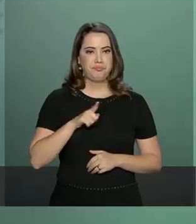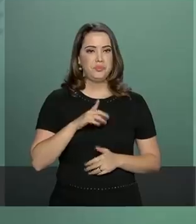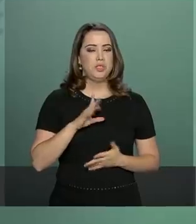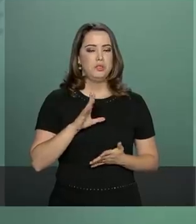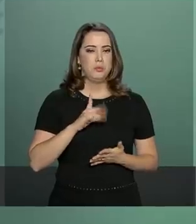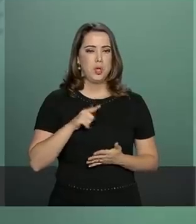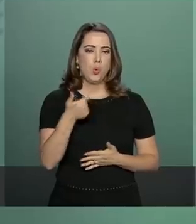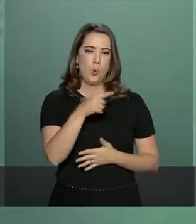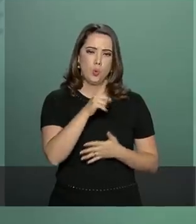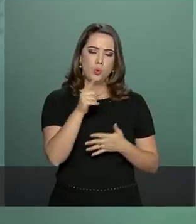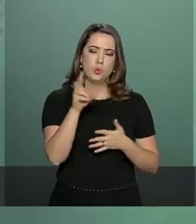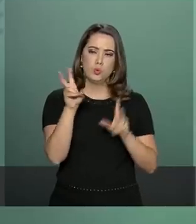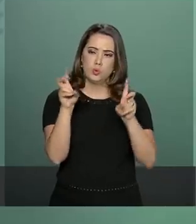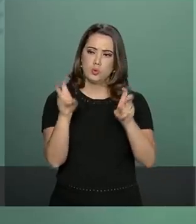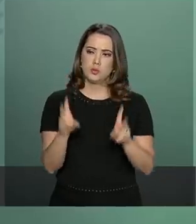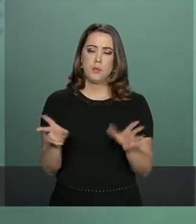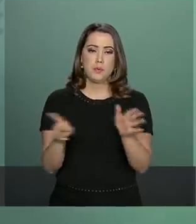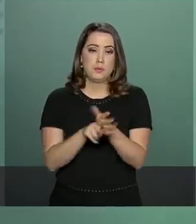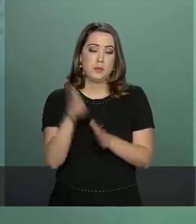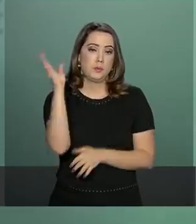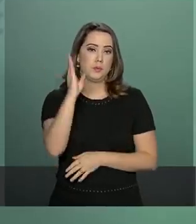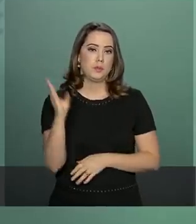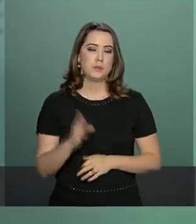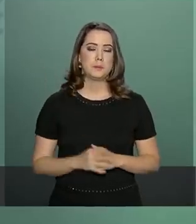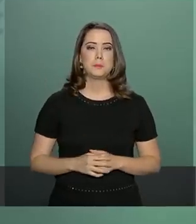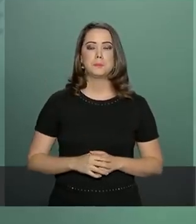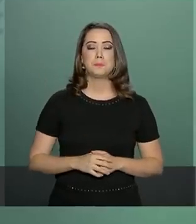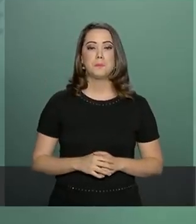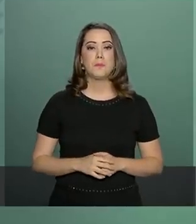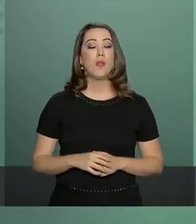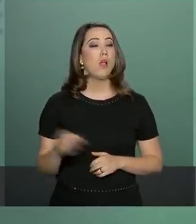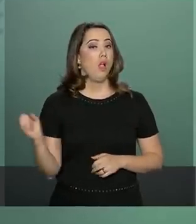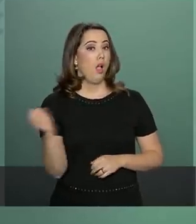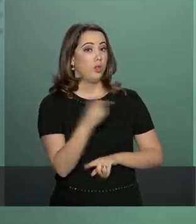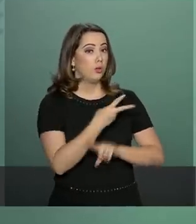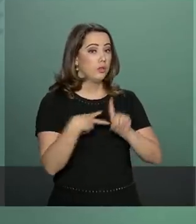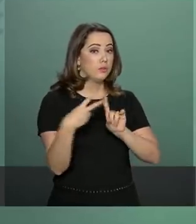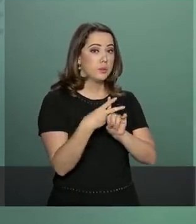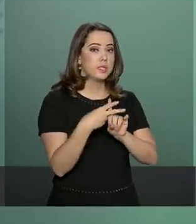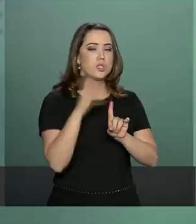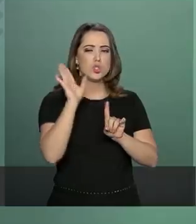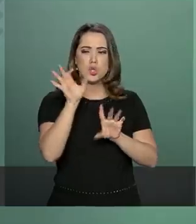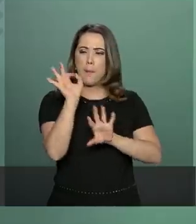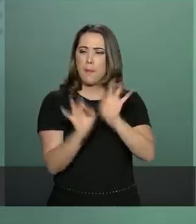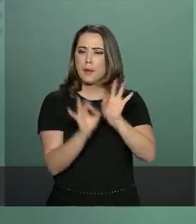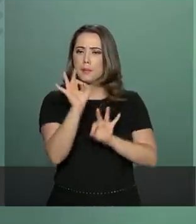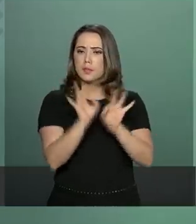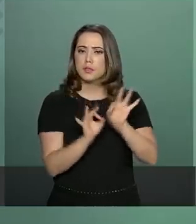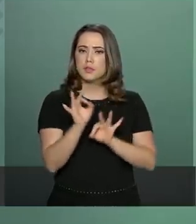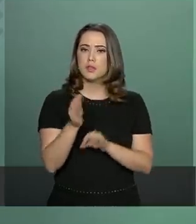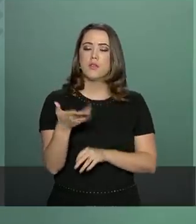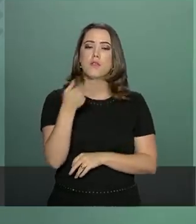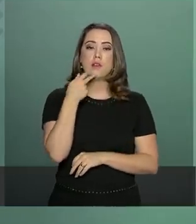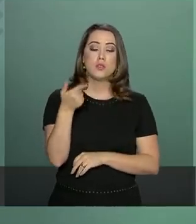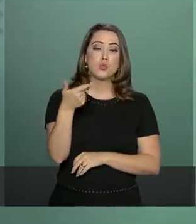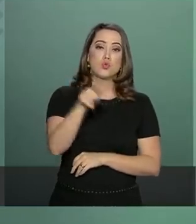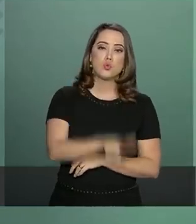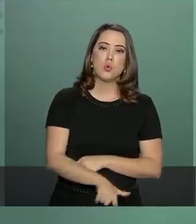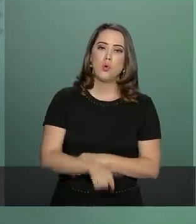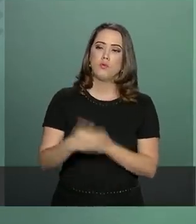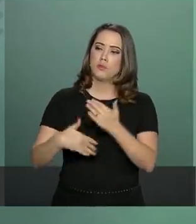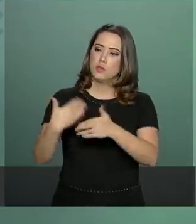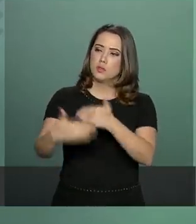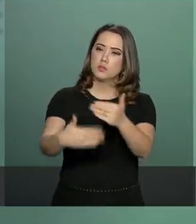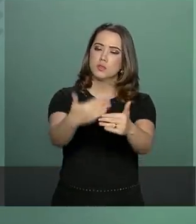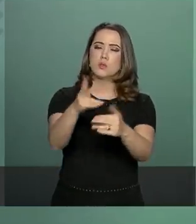Temas locais. A nova Previdência está estruturada e eu procurarei reforçar ao